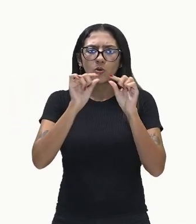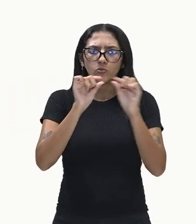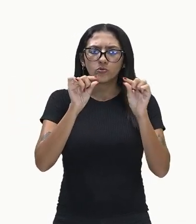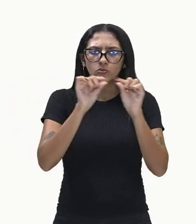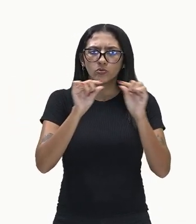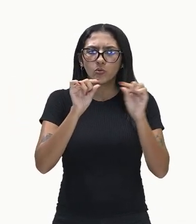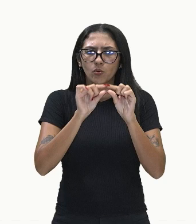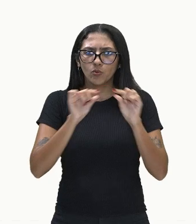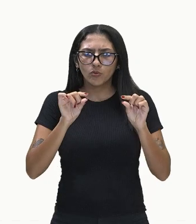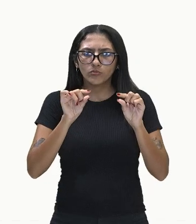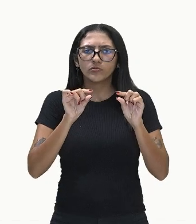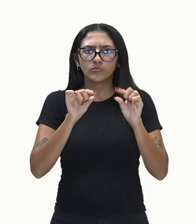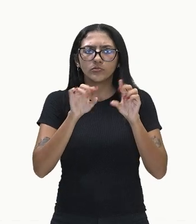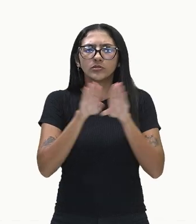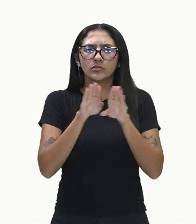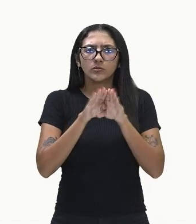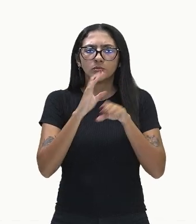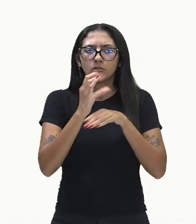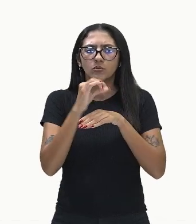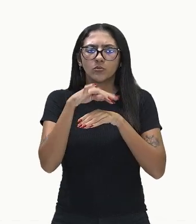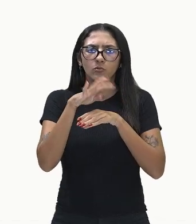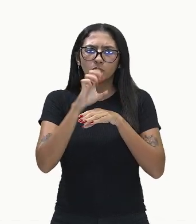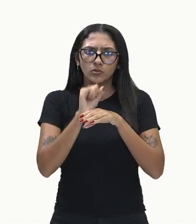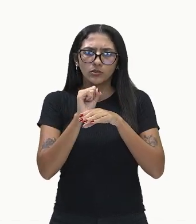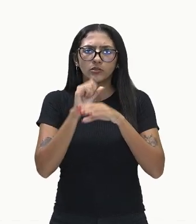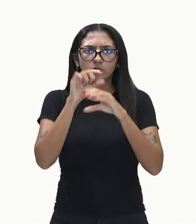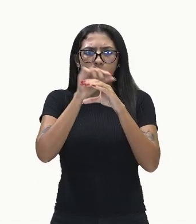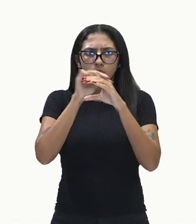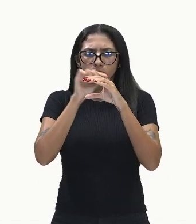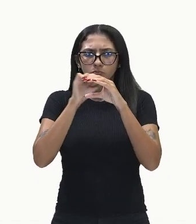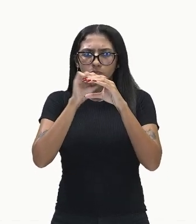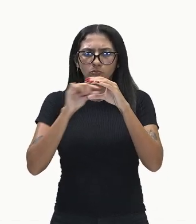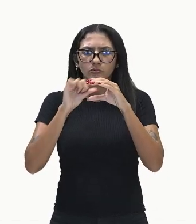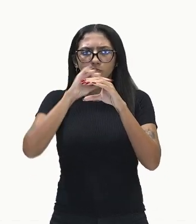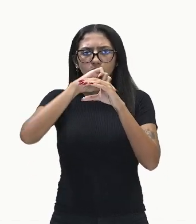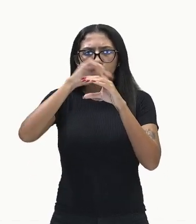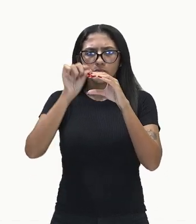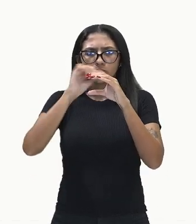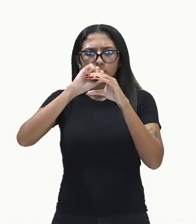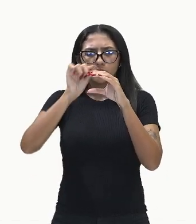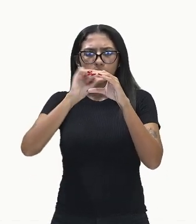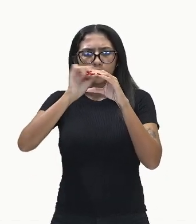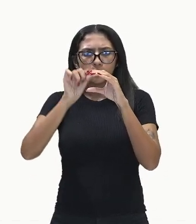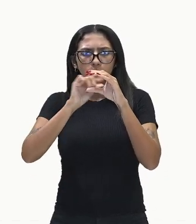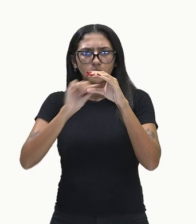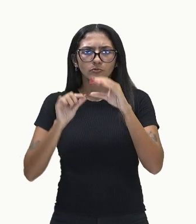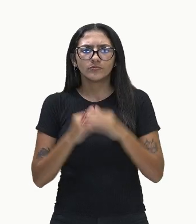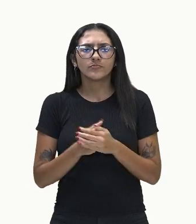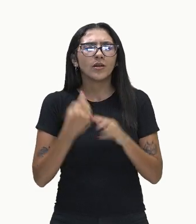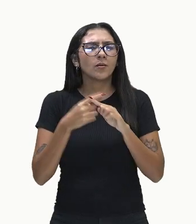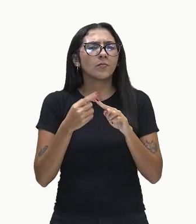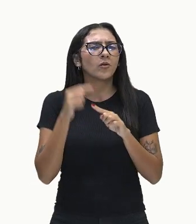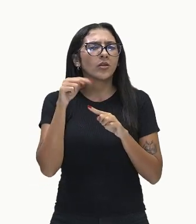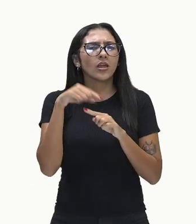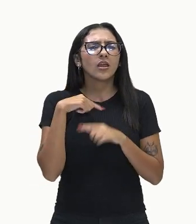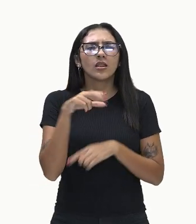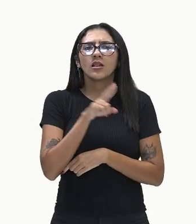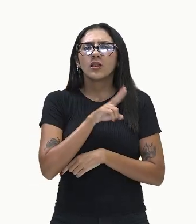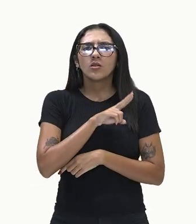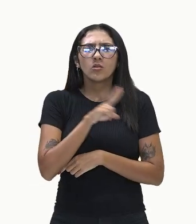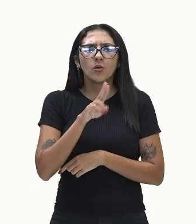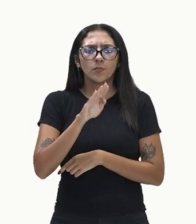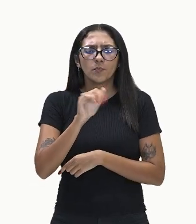bastonetes. Eles estão identificados aqui, ó. Aqui em cima, os bastonetes. Professor, por que eles têm esse nome? Porque eles se